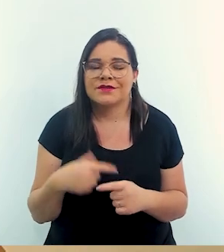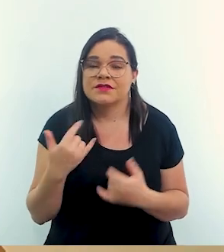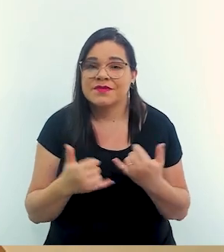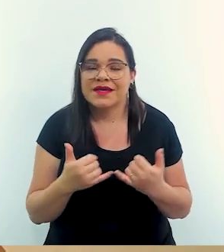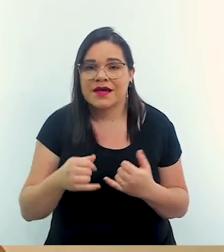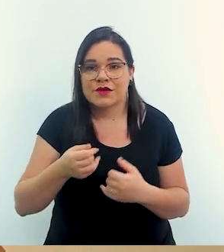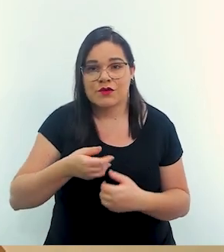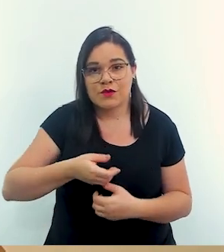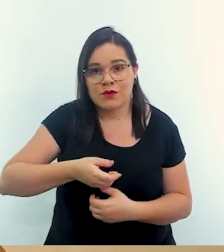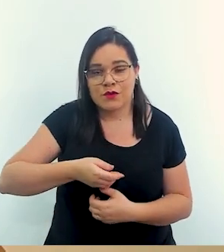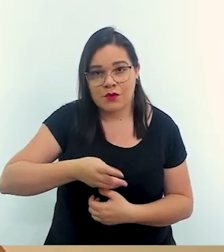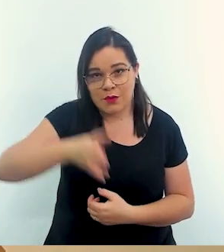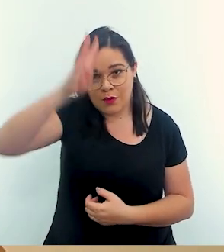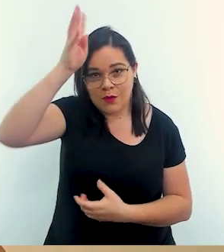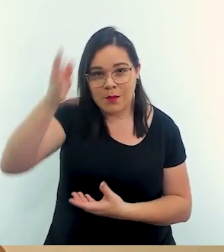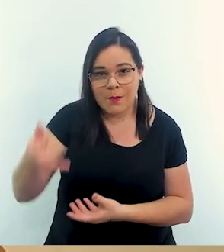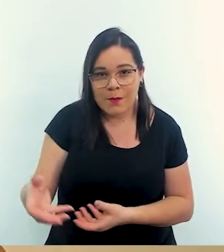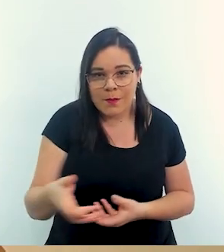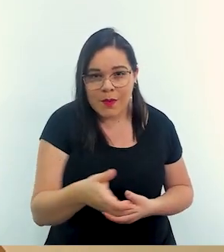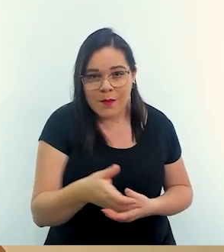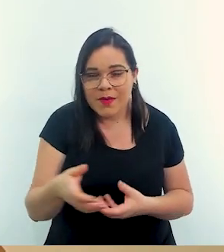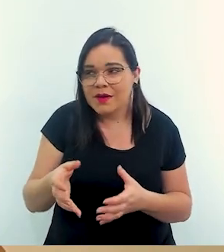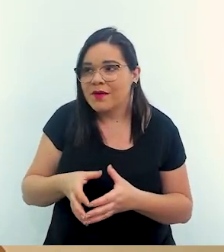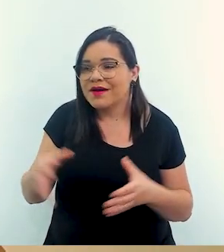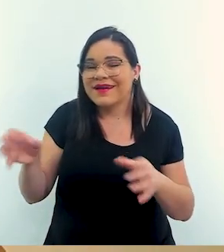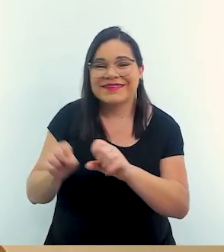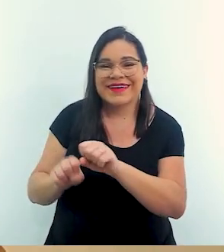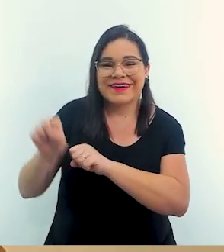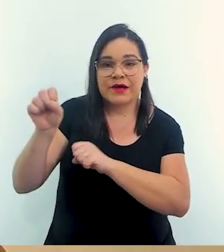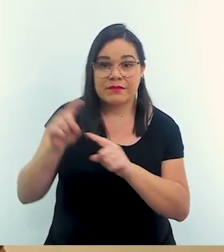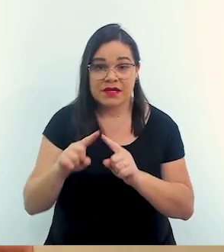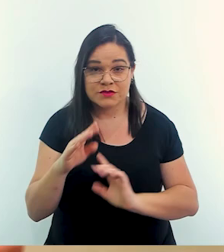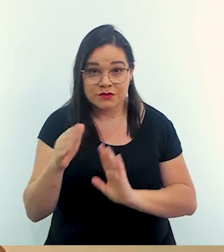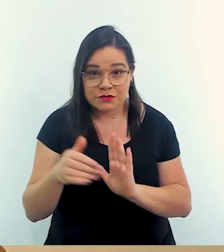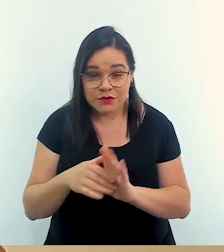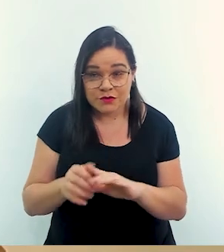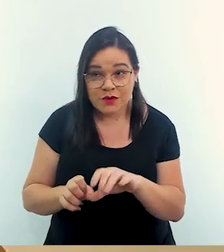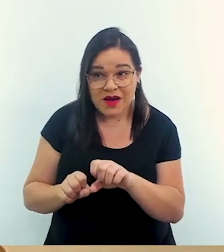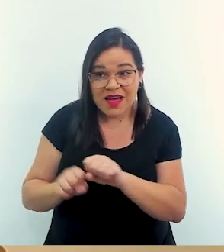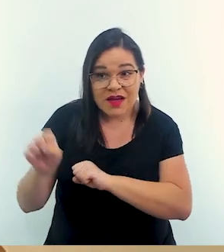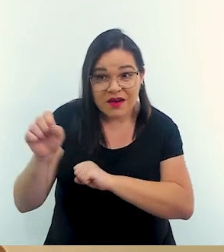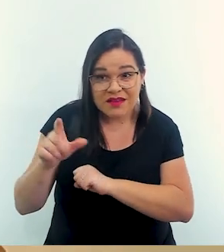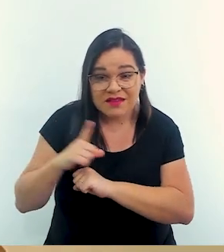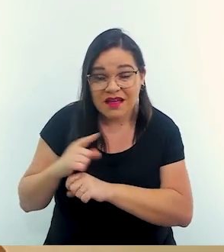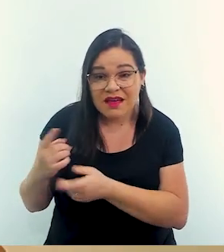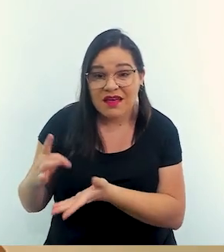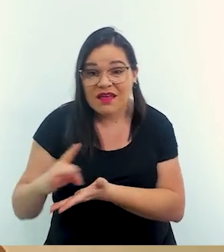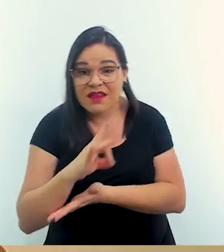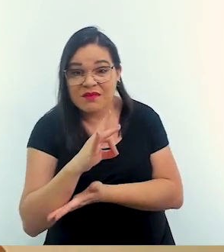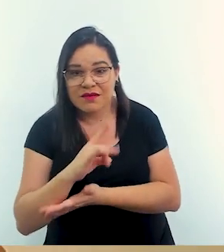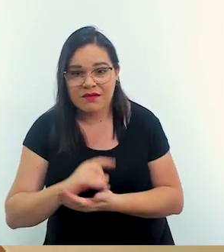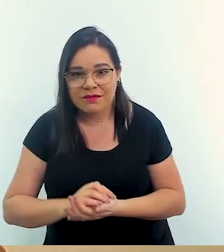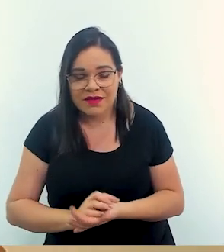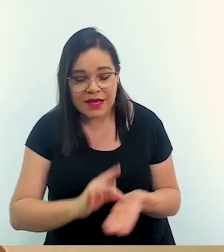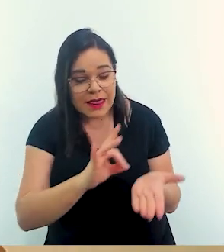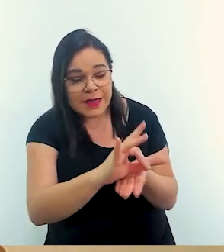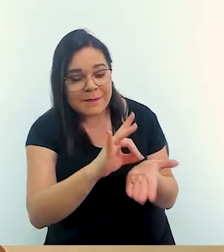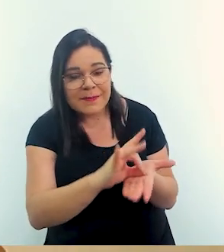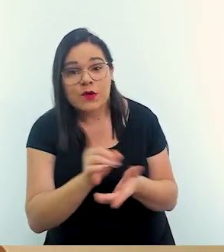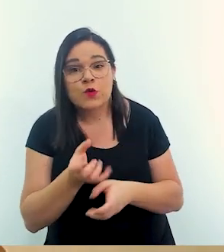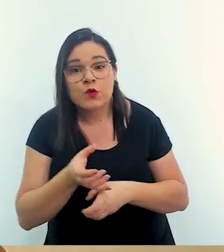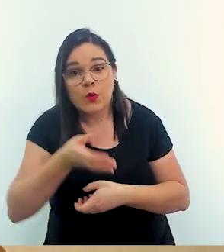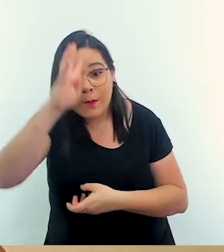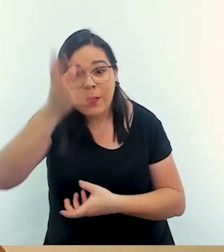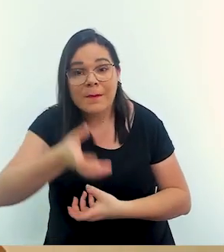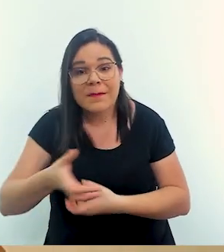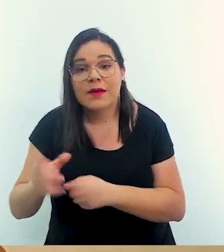a gente brinca que o bombeiro é aquele grande herói mas todo herói tem um inimigo e o inimigo do bombeiro é o tempo então